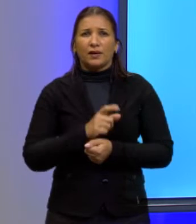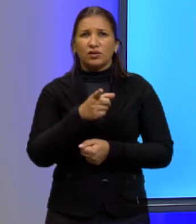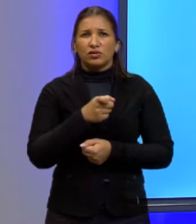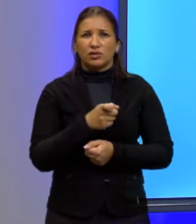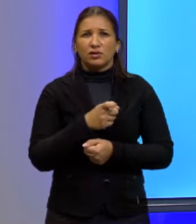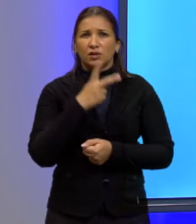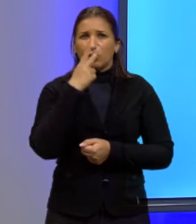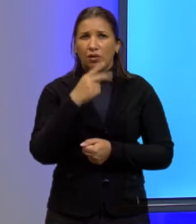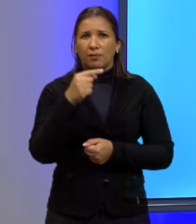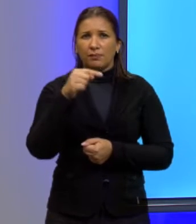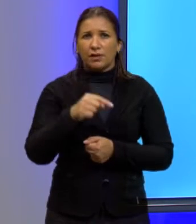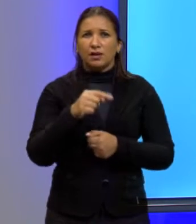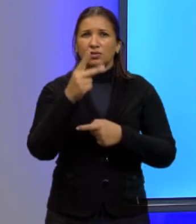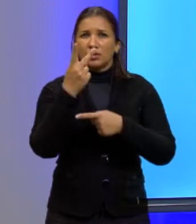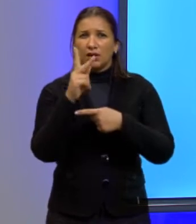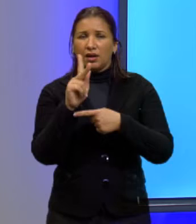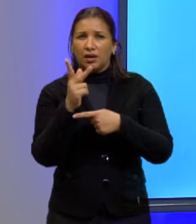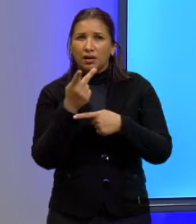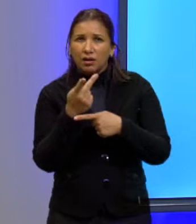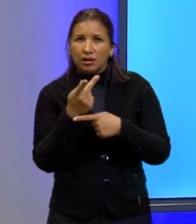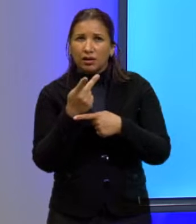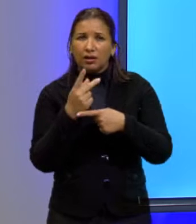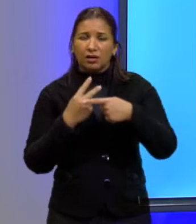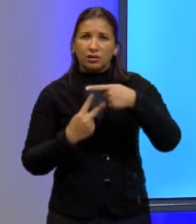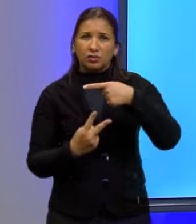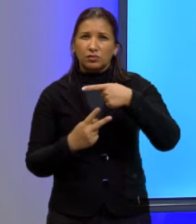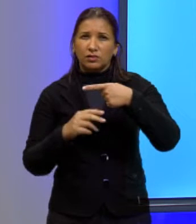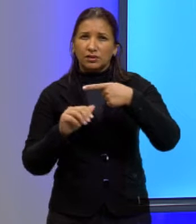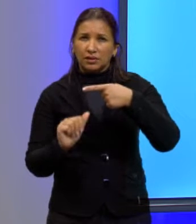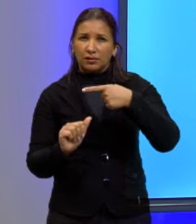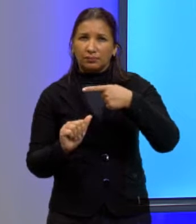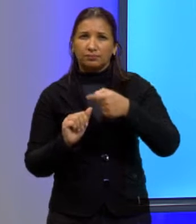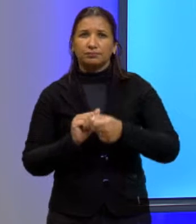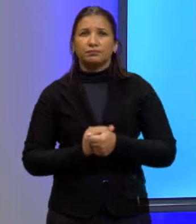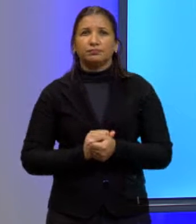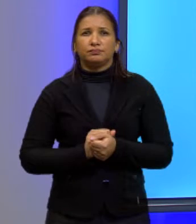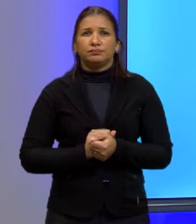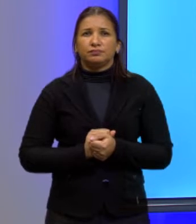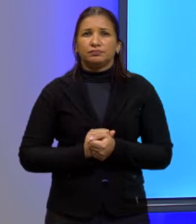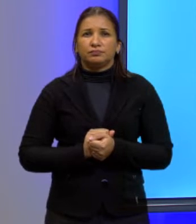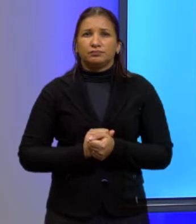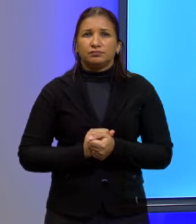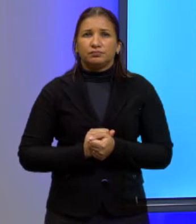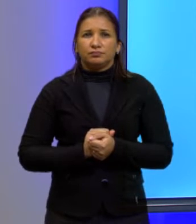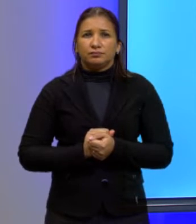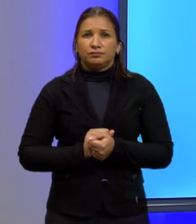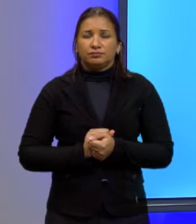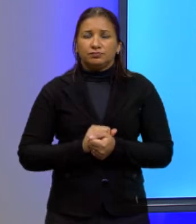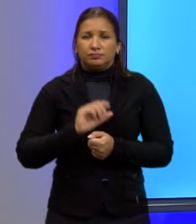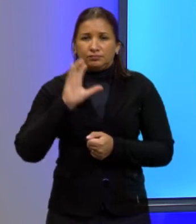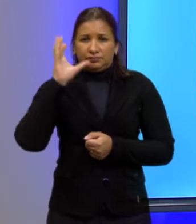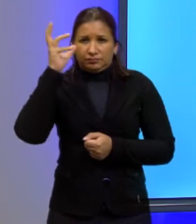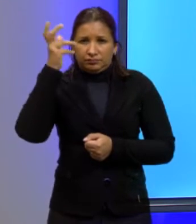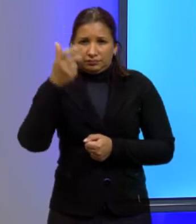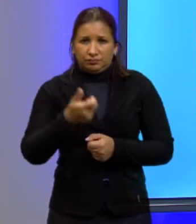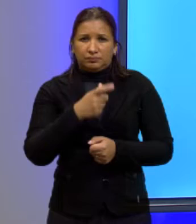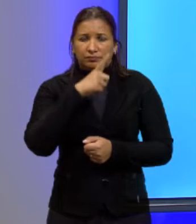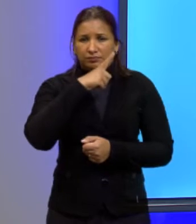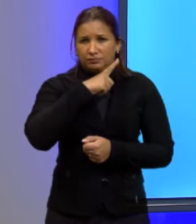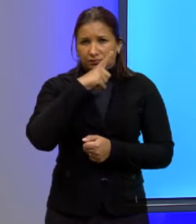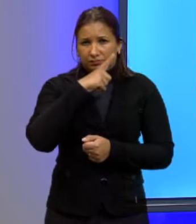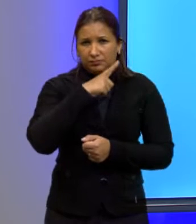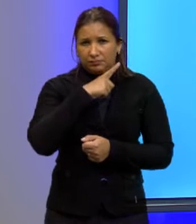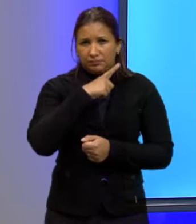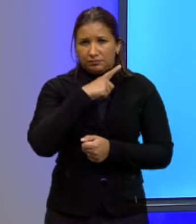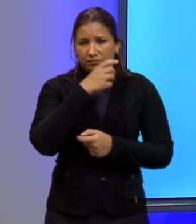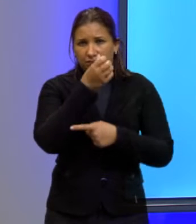e o Y do vértice, que é o delta sobre o 4A. Então, resolvendo, nós temos lá